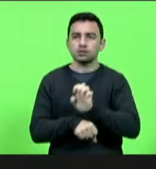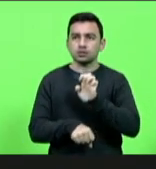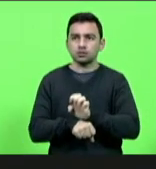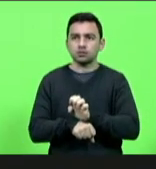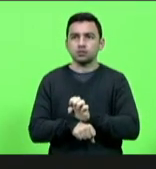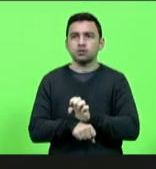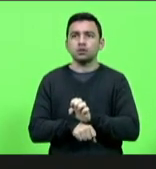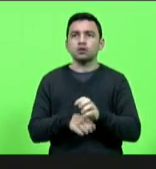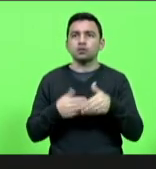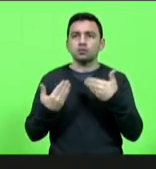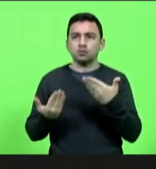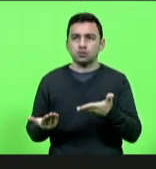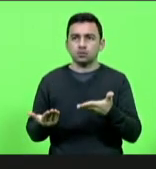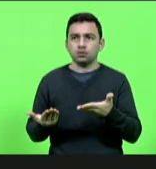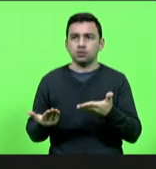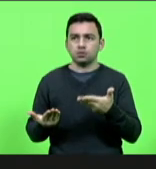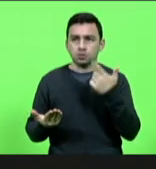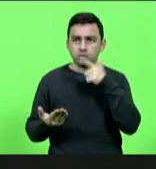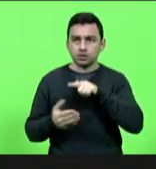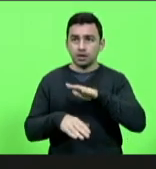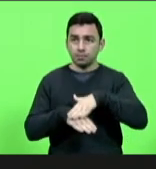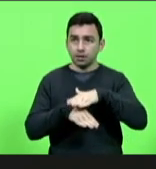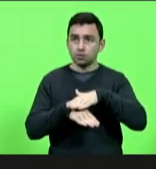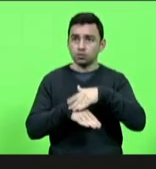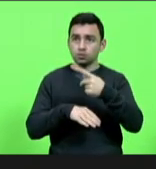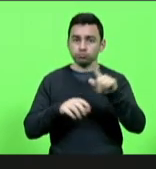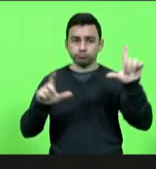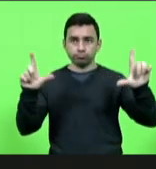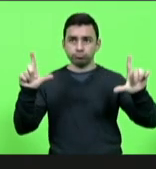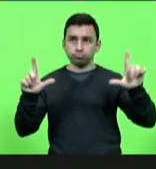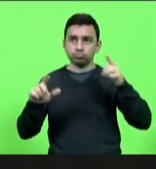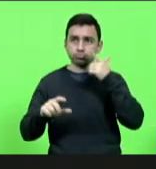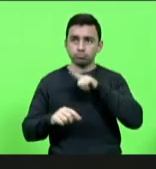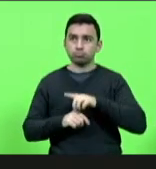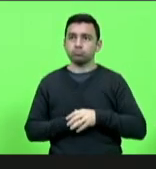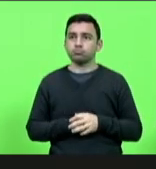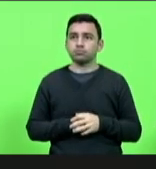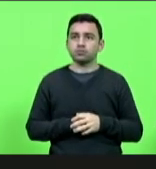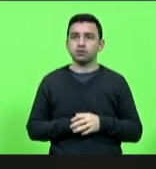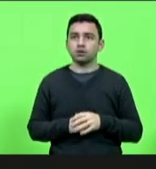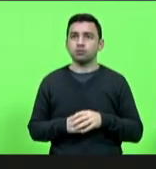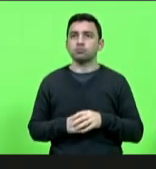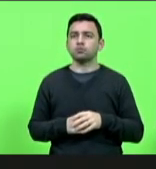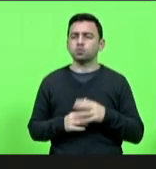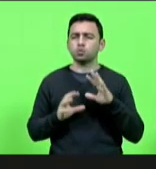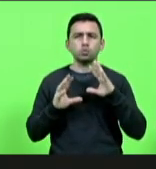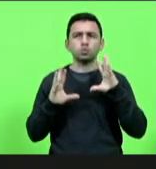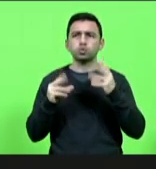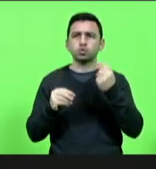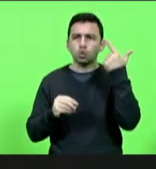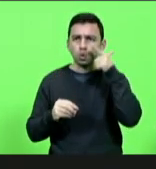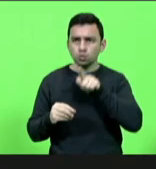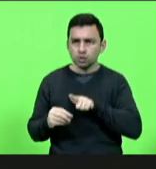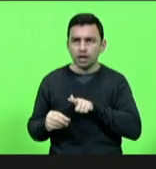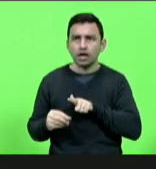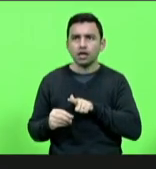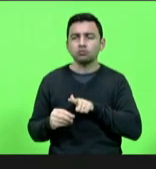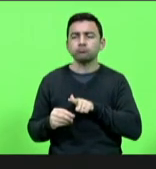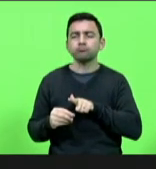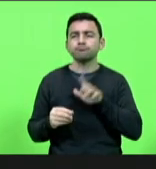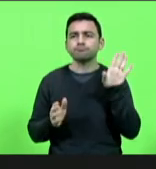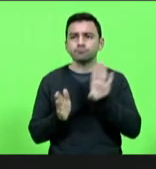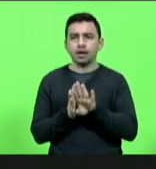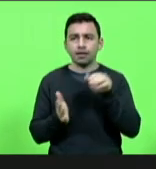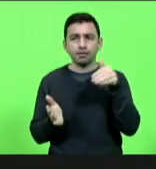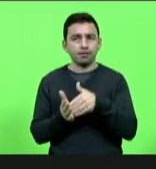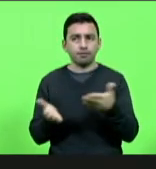pequeno aparelho que está na tua mão que você está assistindo agora todos podem chegar até aqui não é necessário ter grandes fortunas